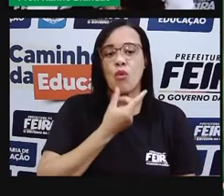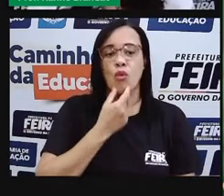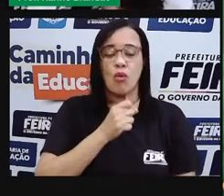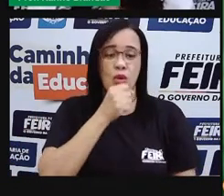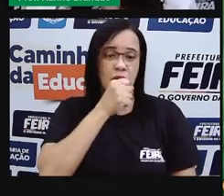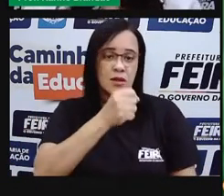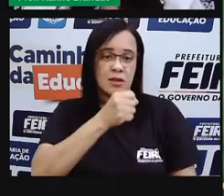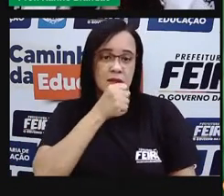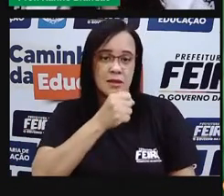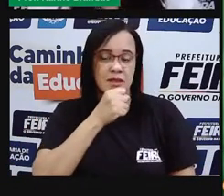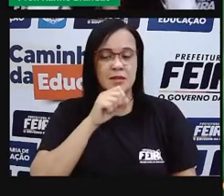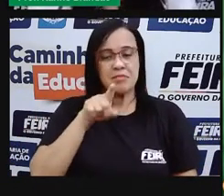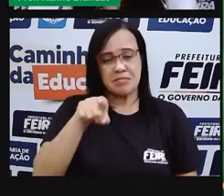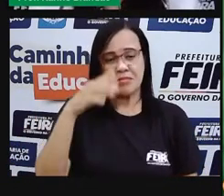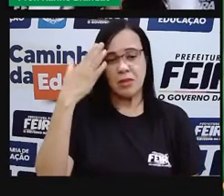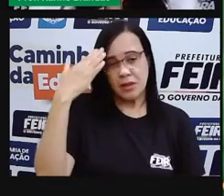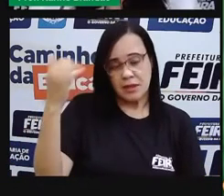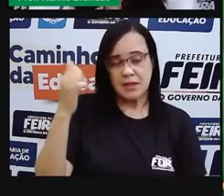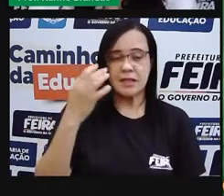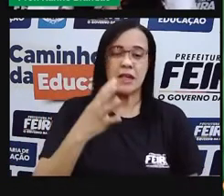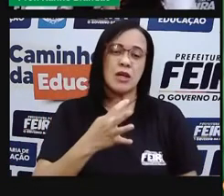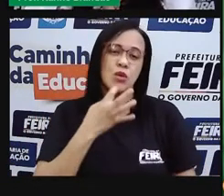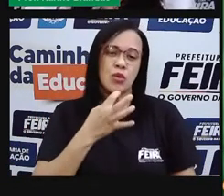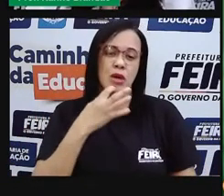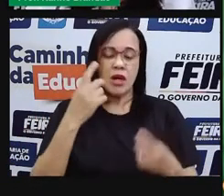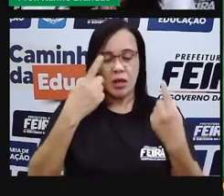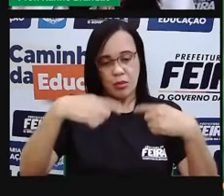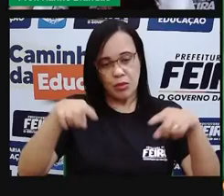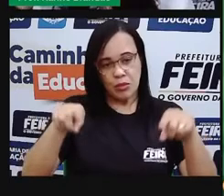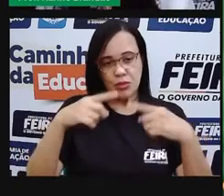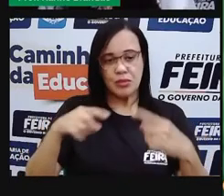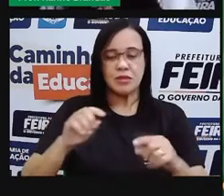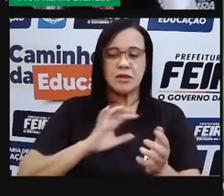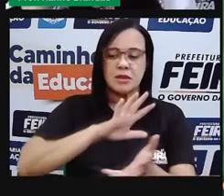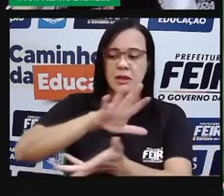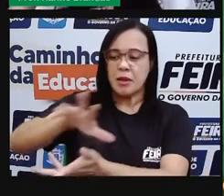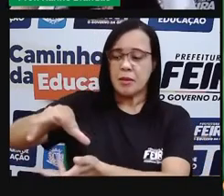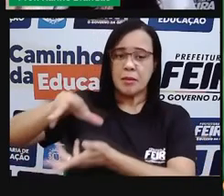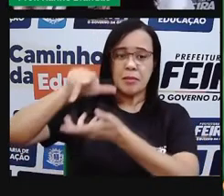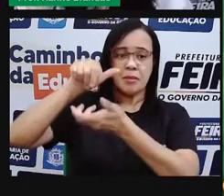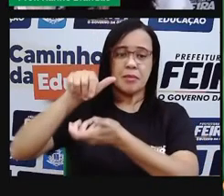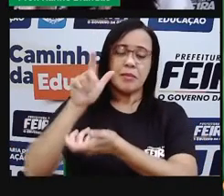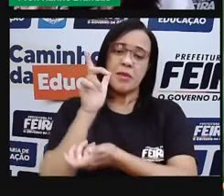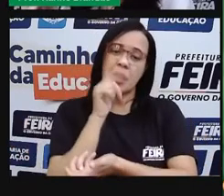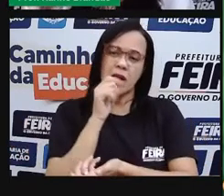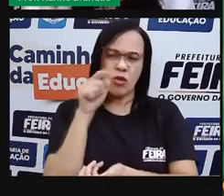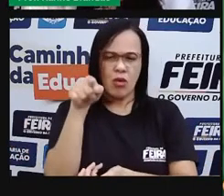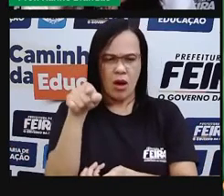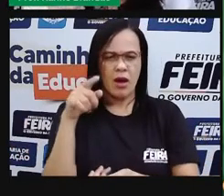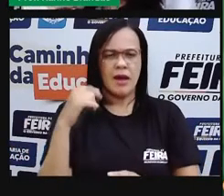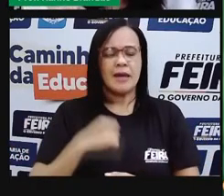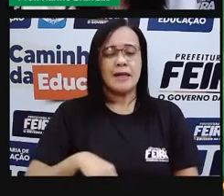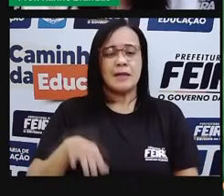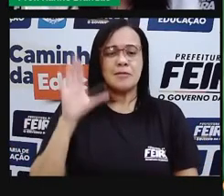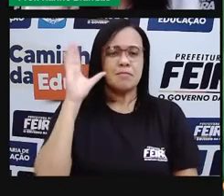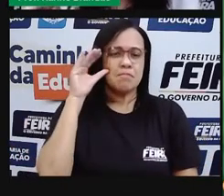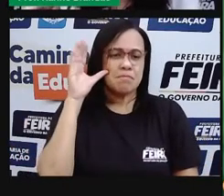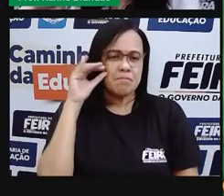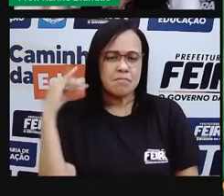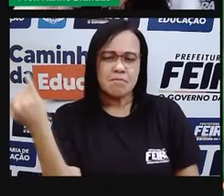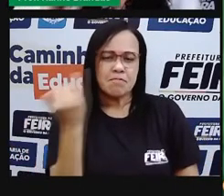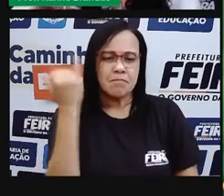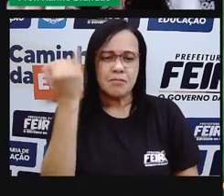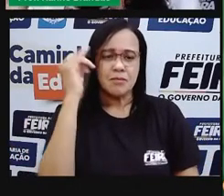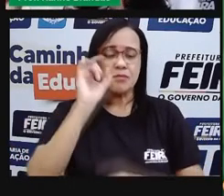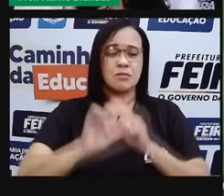né? Vocês já devam conhecer essa música, Planeta Água. E ela é muito interessante, porque ela conta exatamente